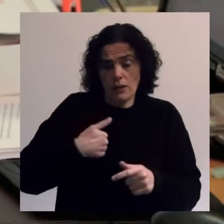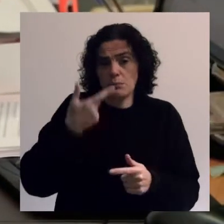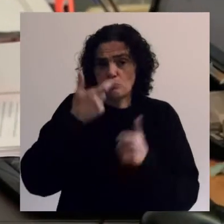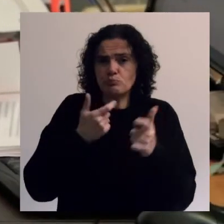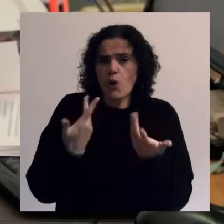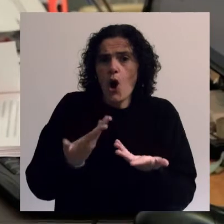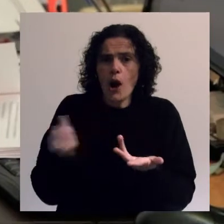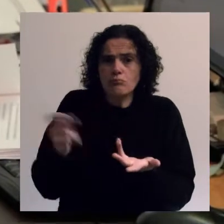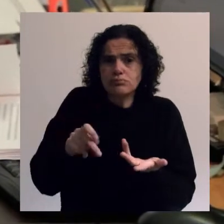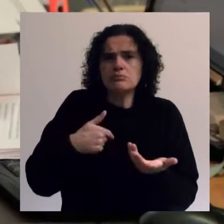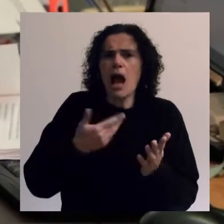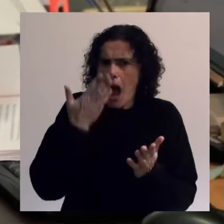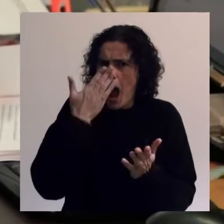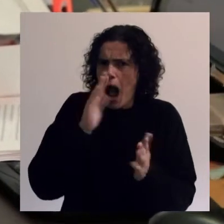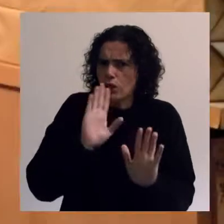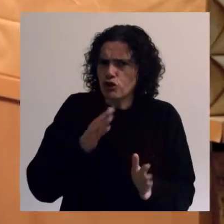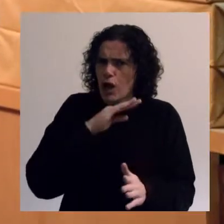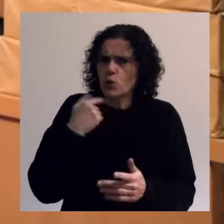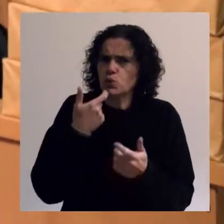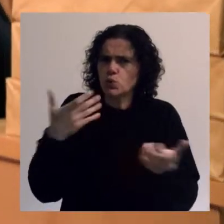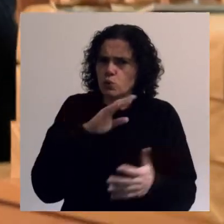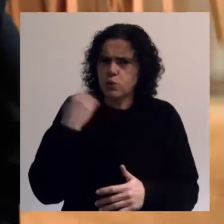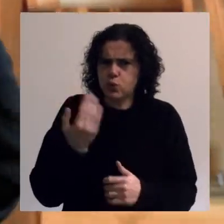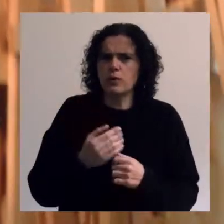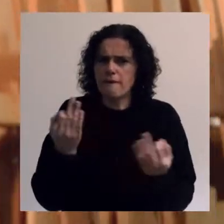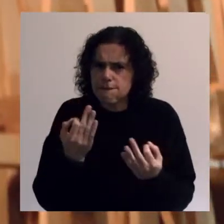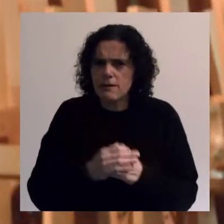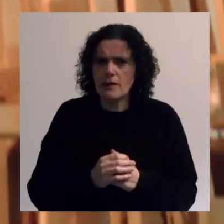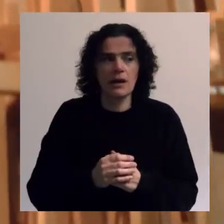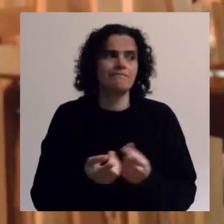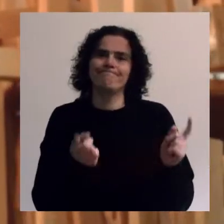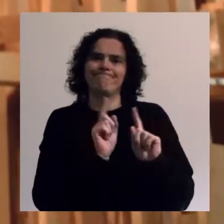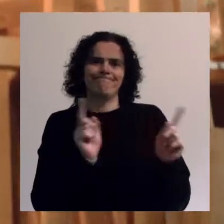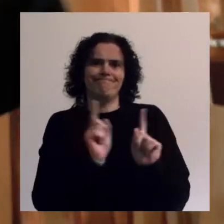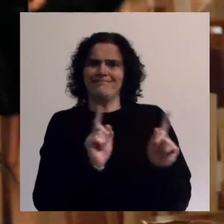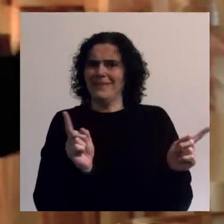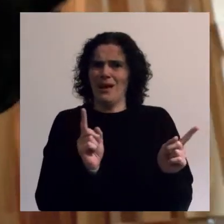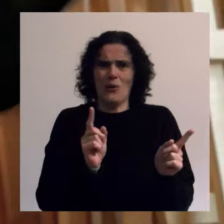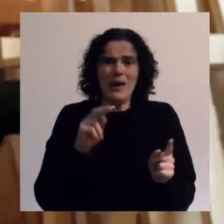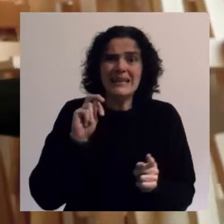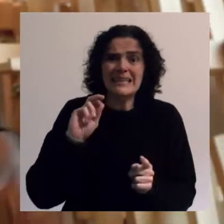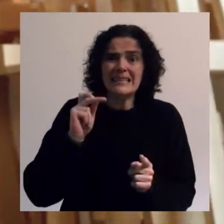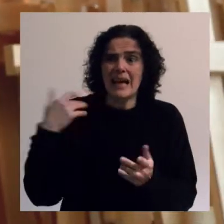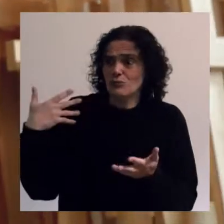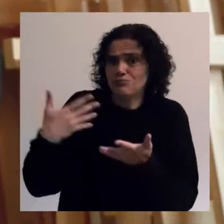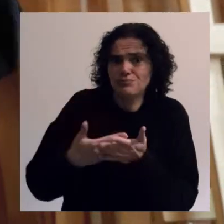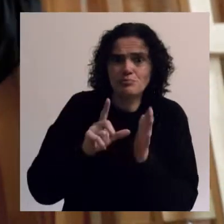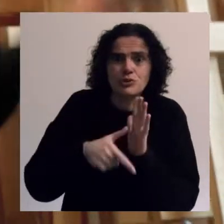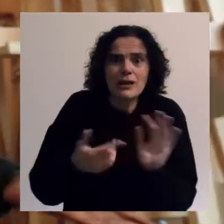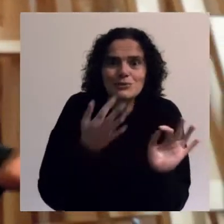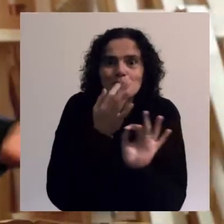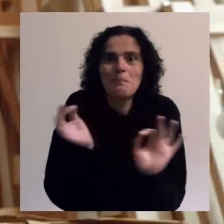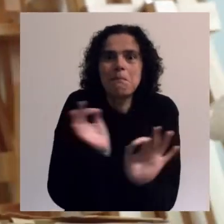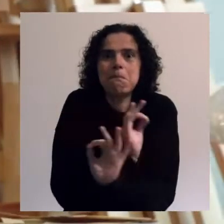acabam de chegar, mas que parecem que já dominam tudo. Não é? Não. São 30 anos de tantos projetos